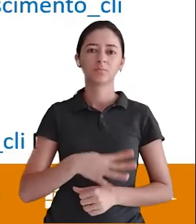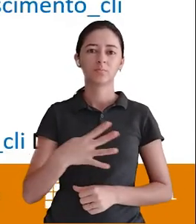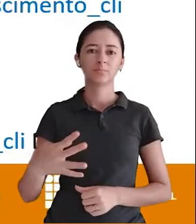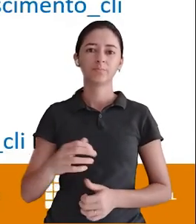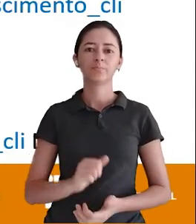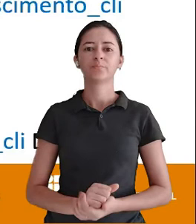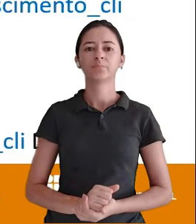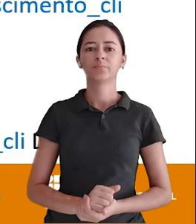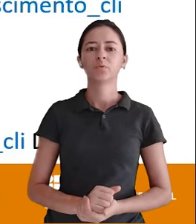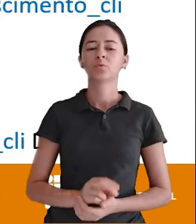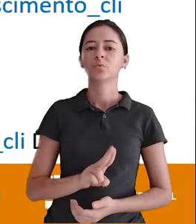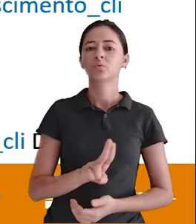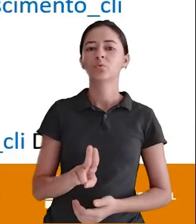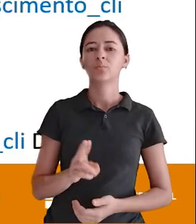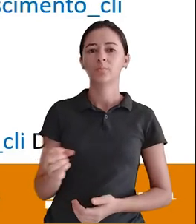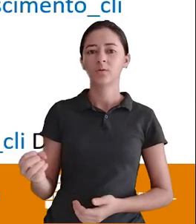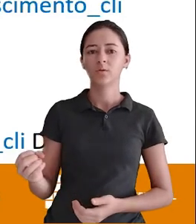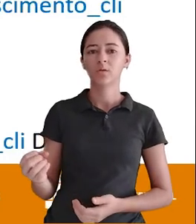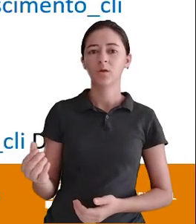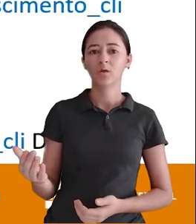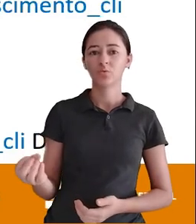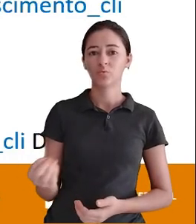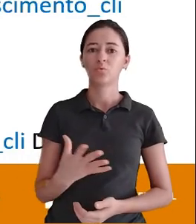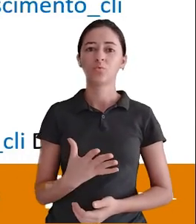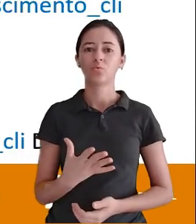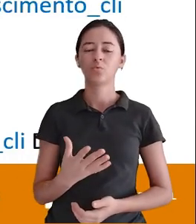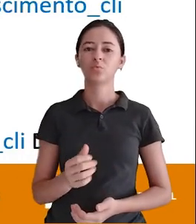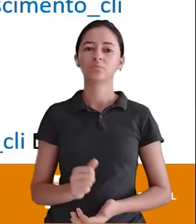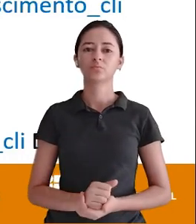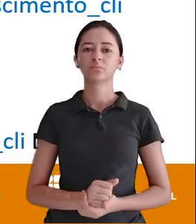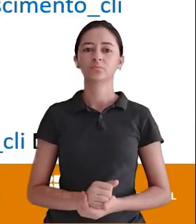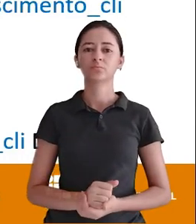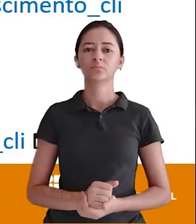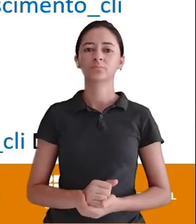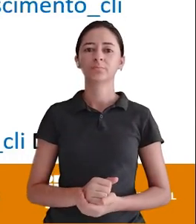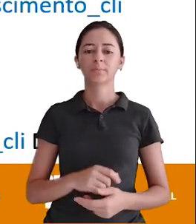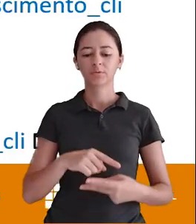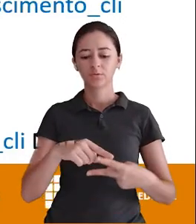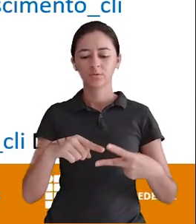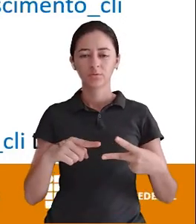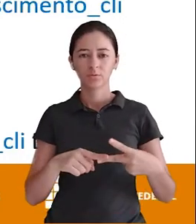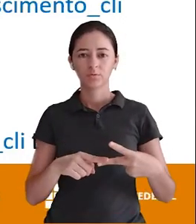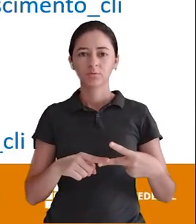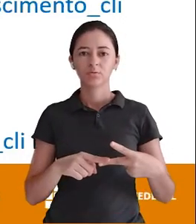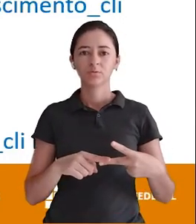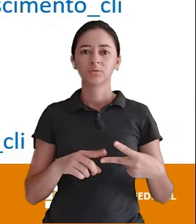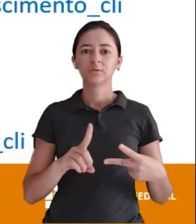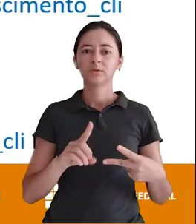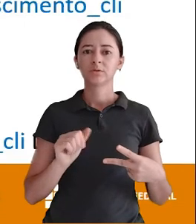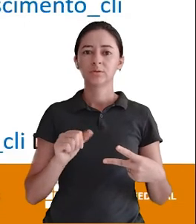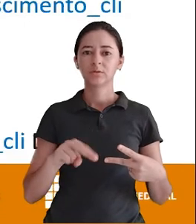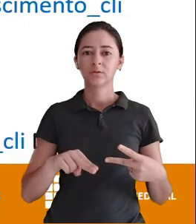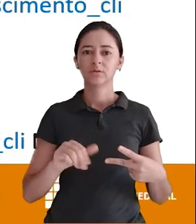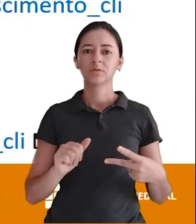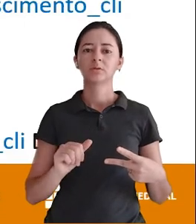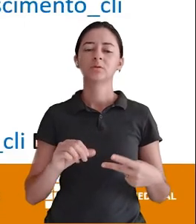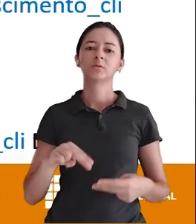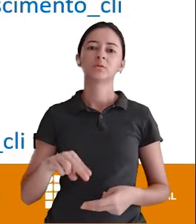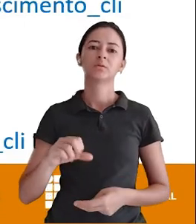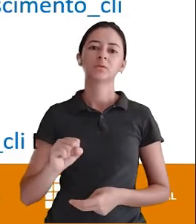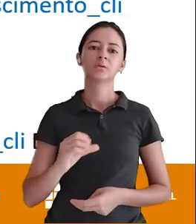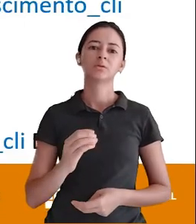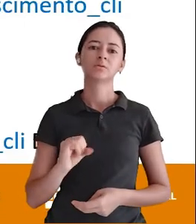vem o nome atual Qual é nome atual Que nós temos A partir do segundo comando É o mesmo Data de nascimento Underline.clie